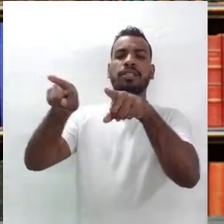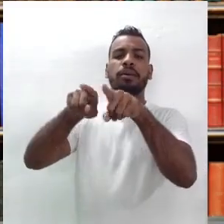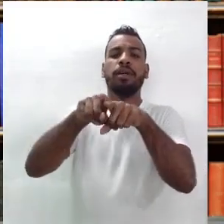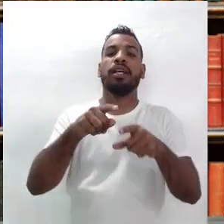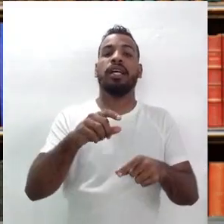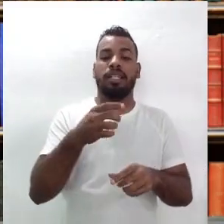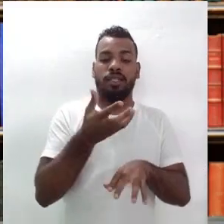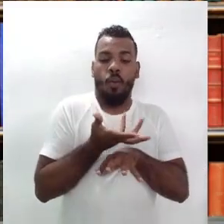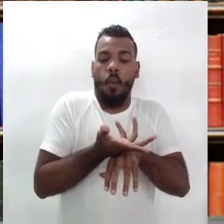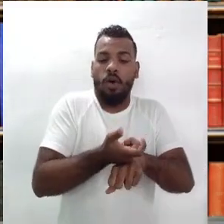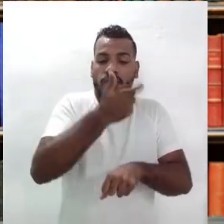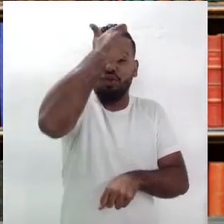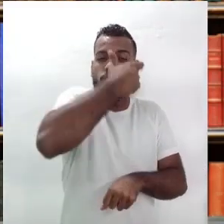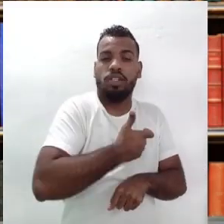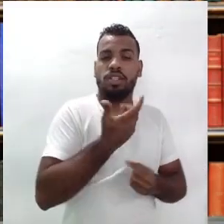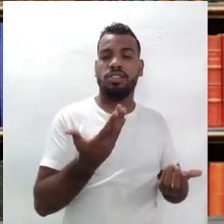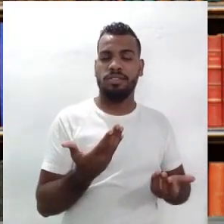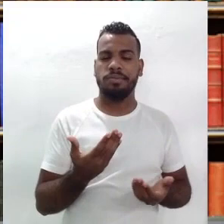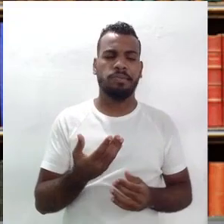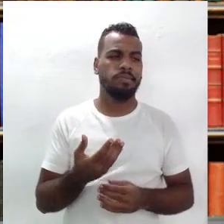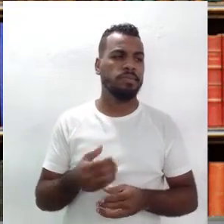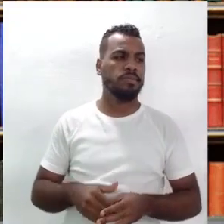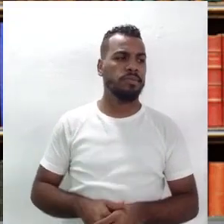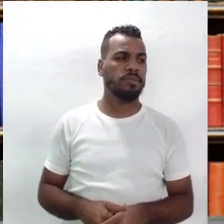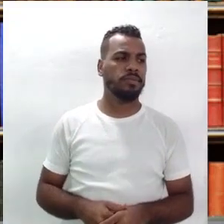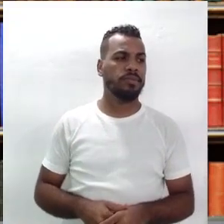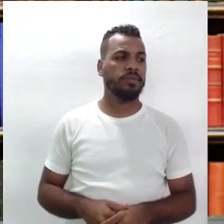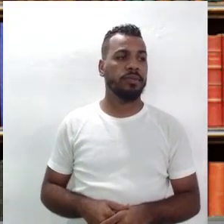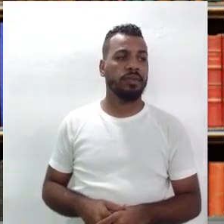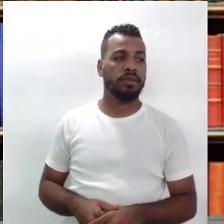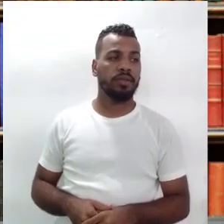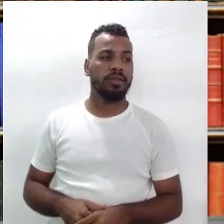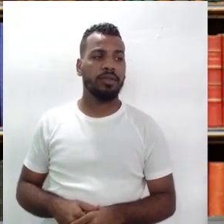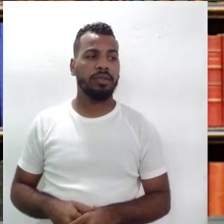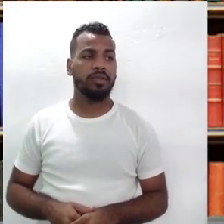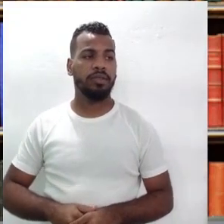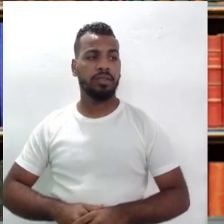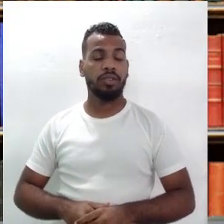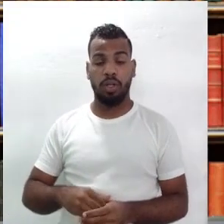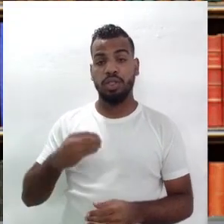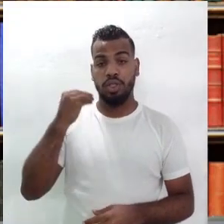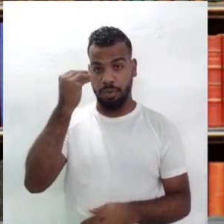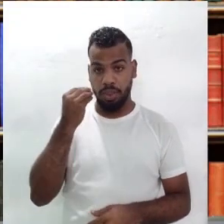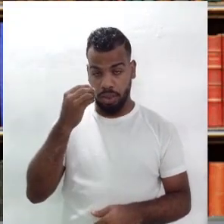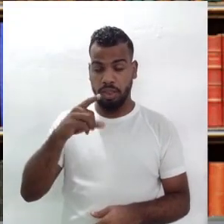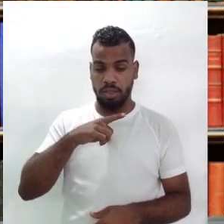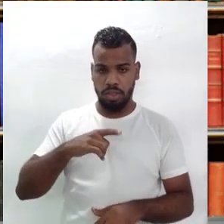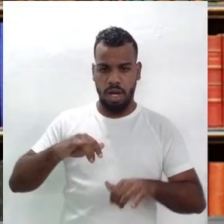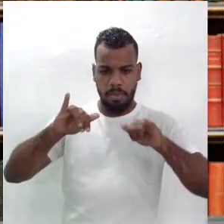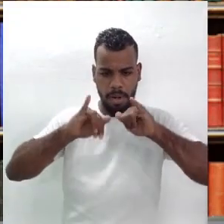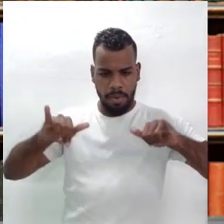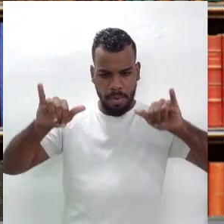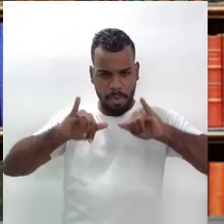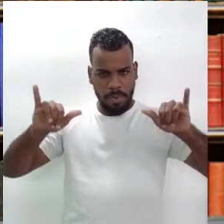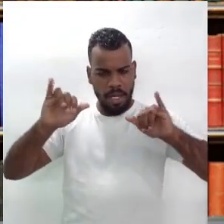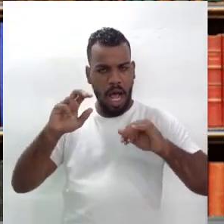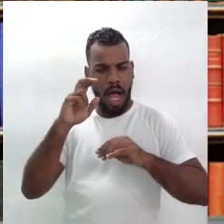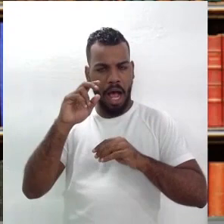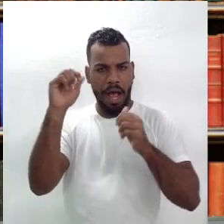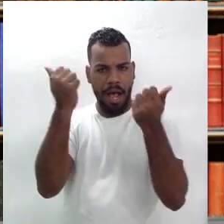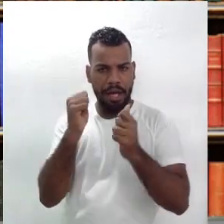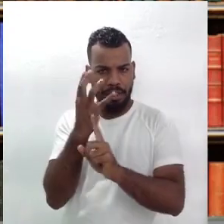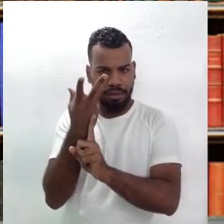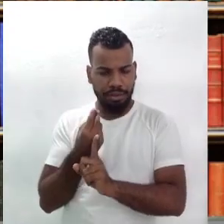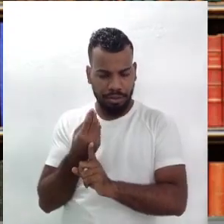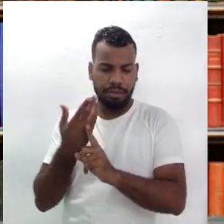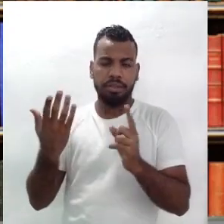isso fez com que... E a experiência que ele teve com essas manifestações artísticas, ele se sentiu numa